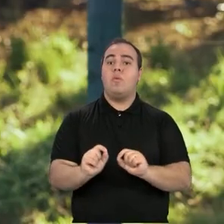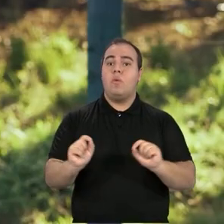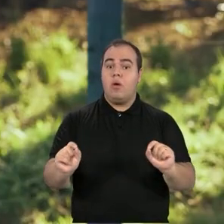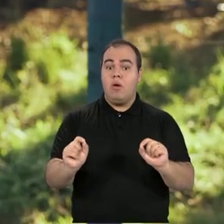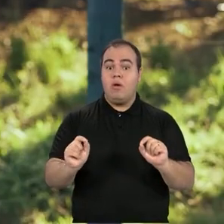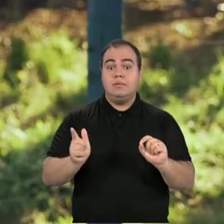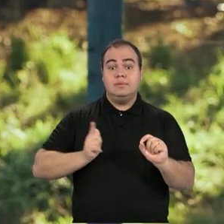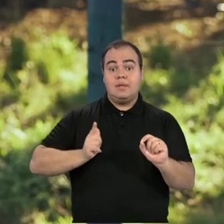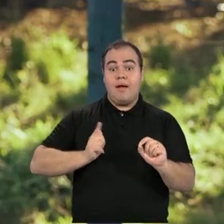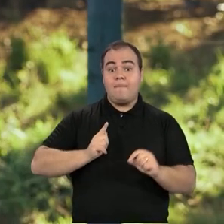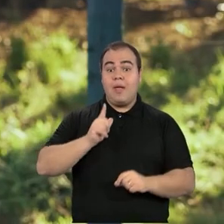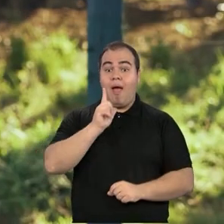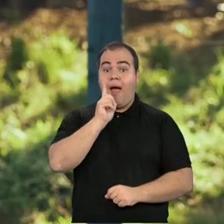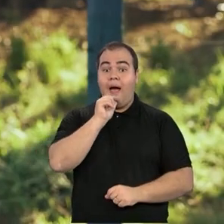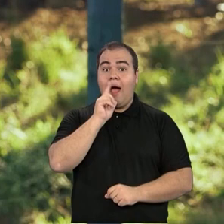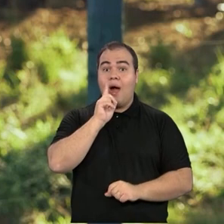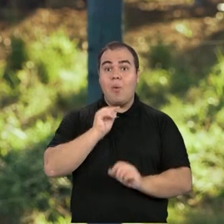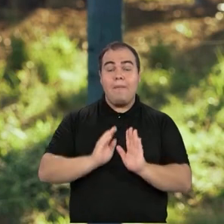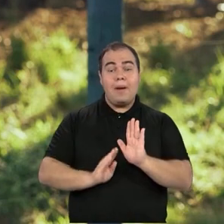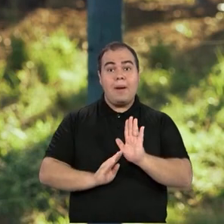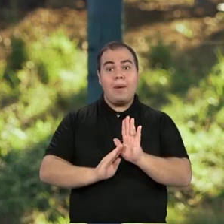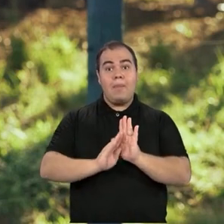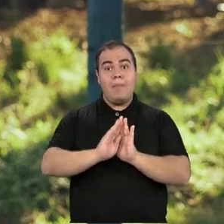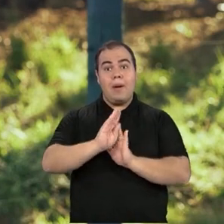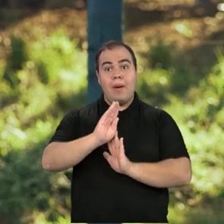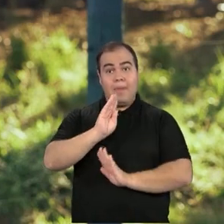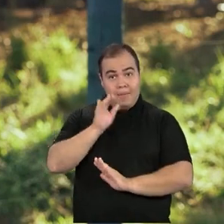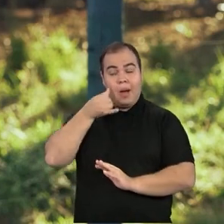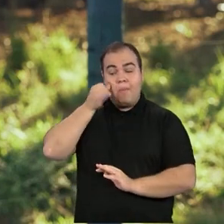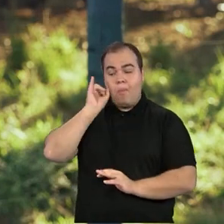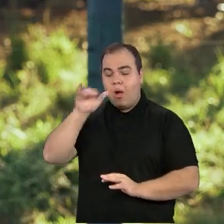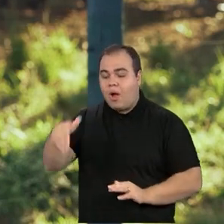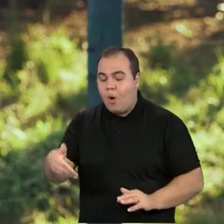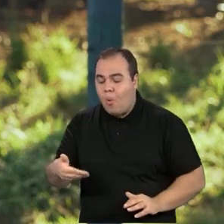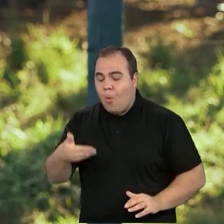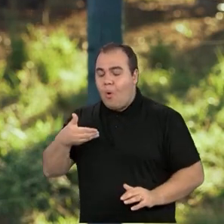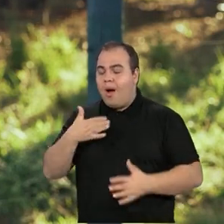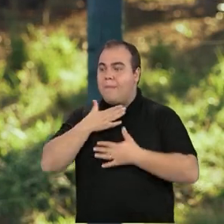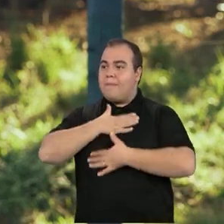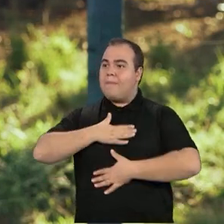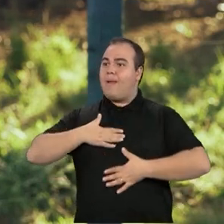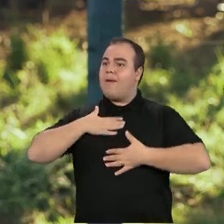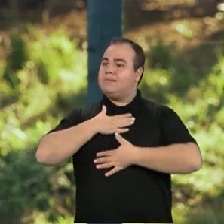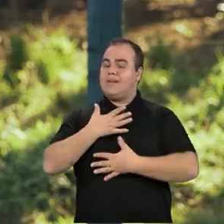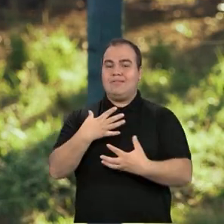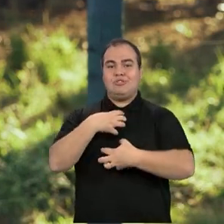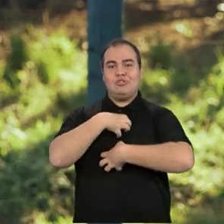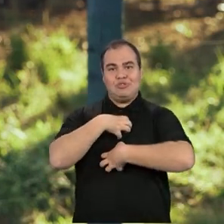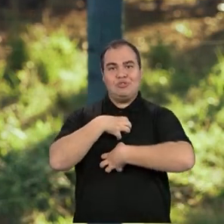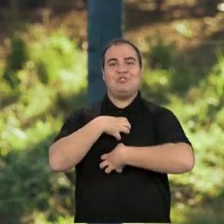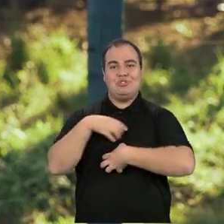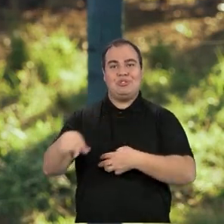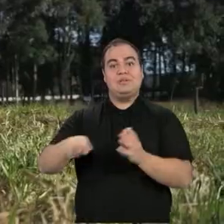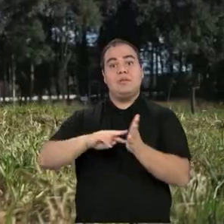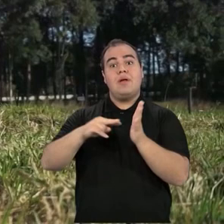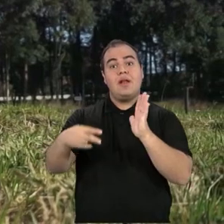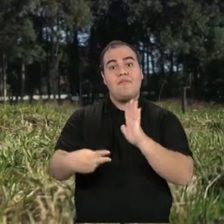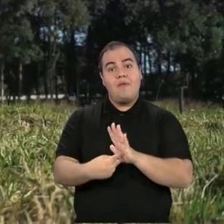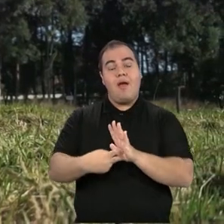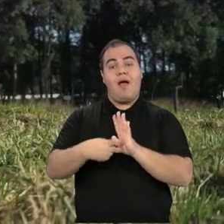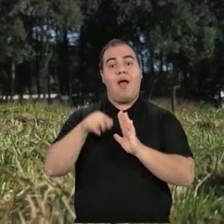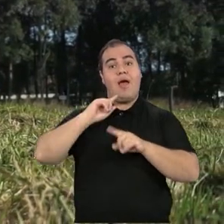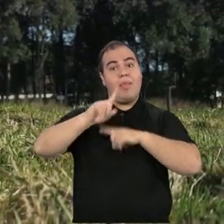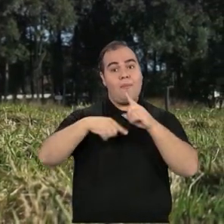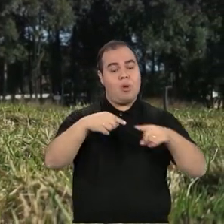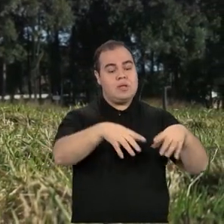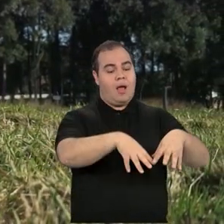ingestão de água do animal. O animal sente prazer ao beber água. Isso tem uma relação direta com a quantidade de alimento sólido que